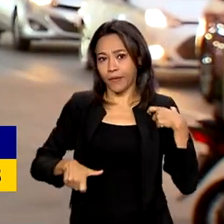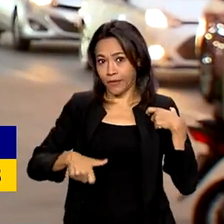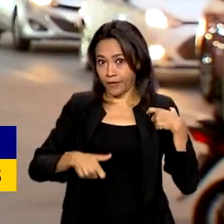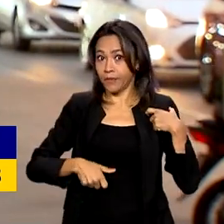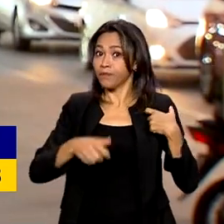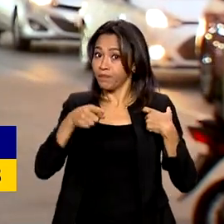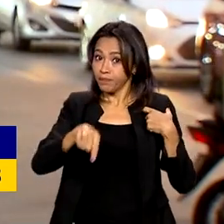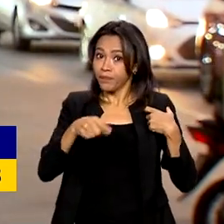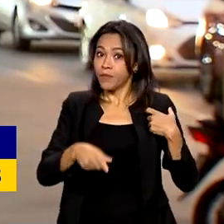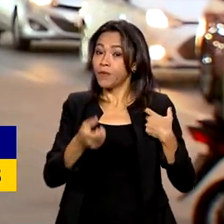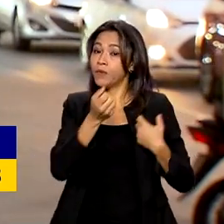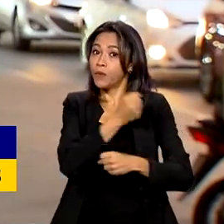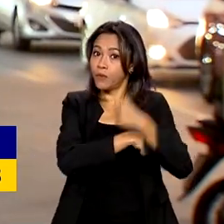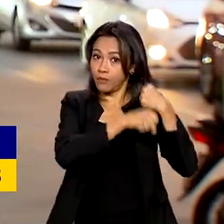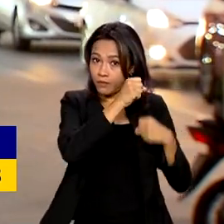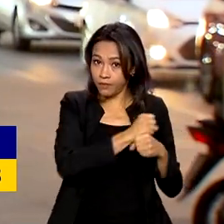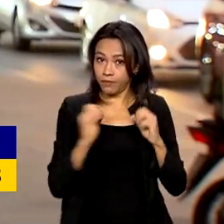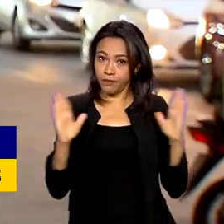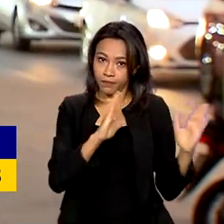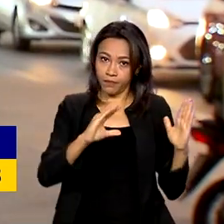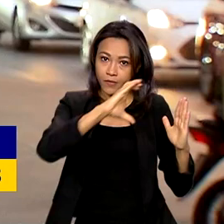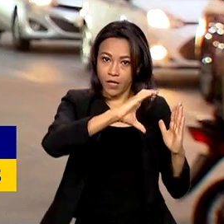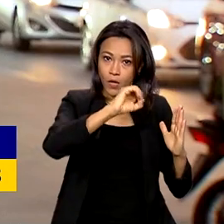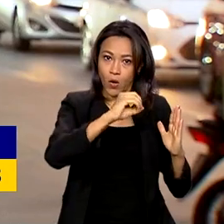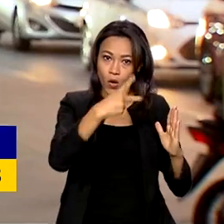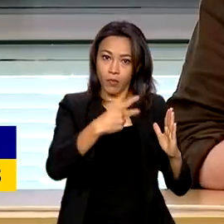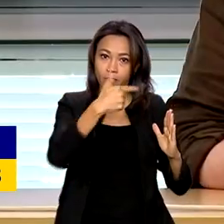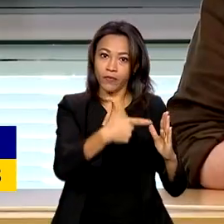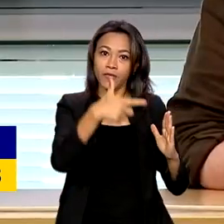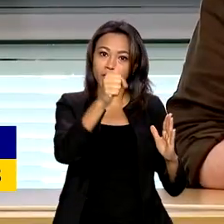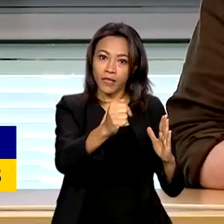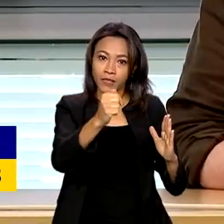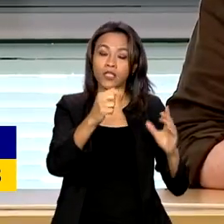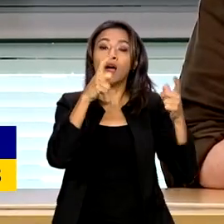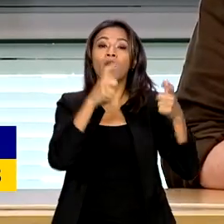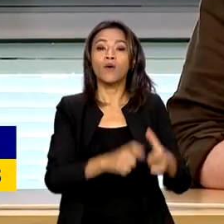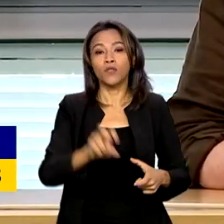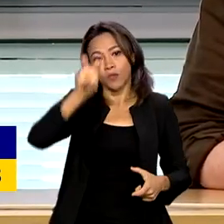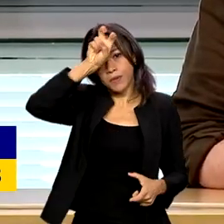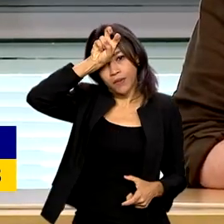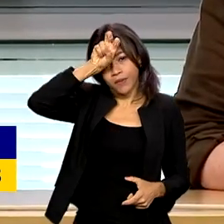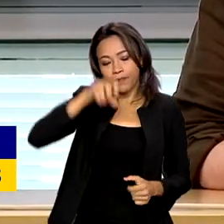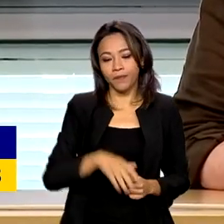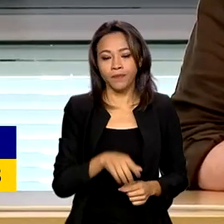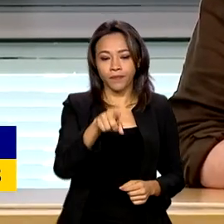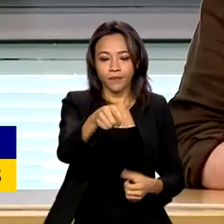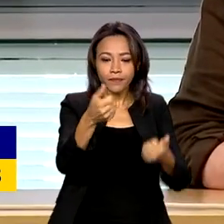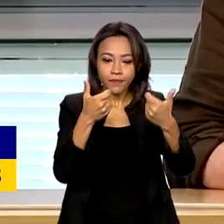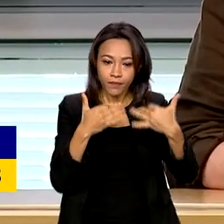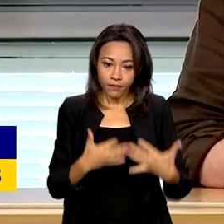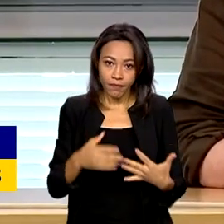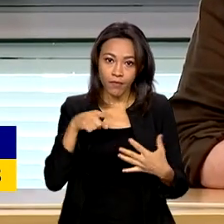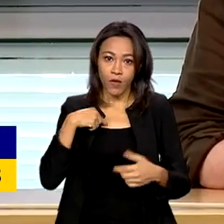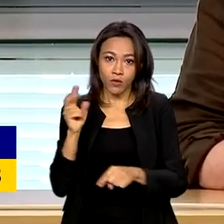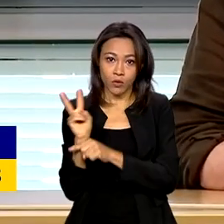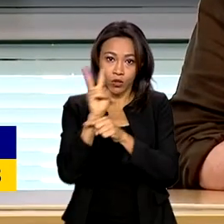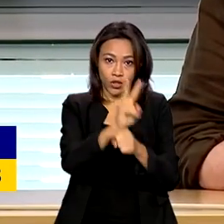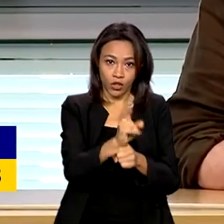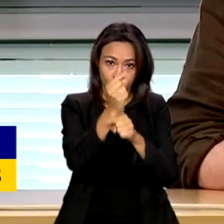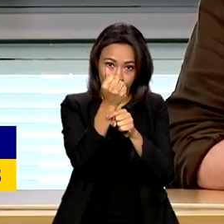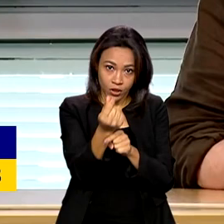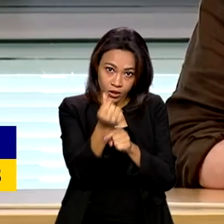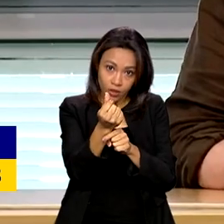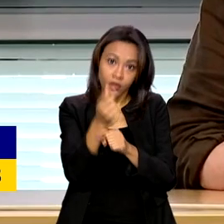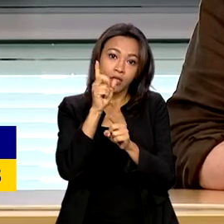passado, durante a COP 27 no Egito. Nossas linhas de crédito que vão estar direcionadas para